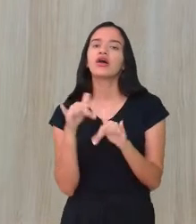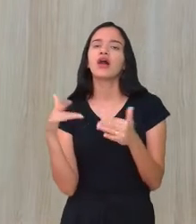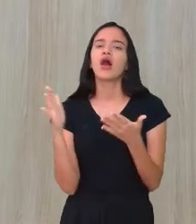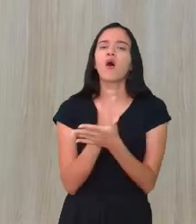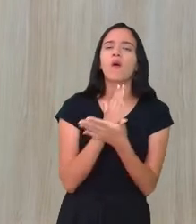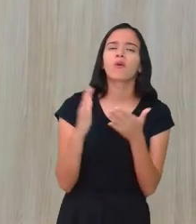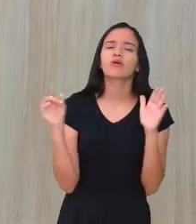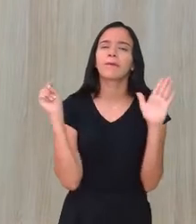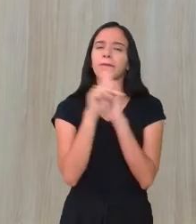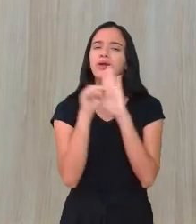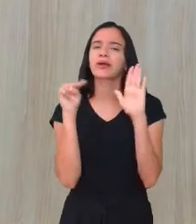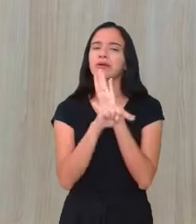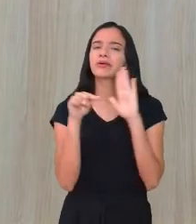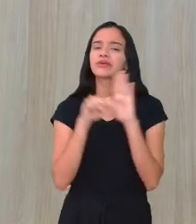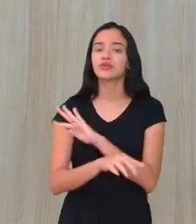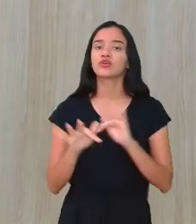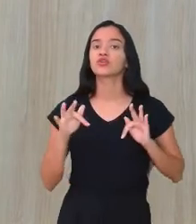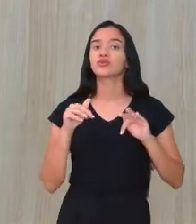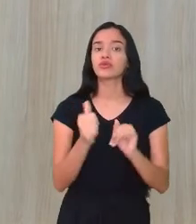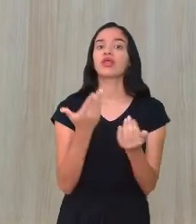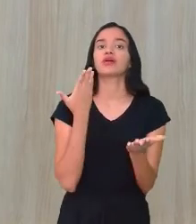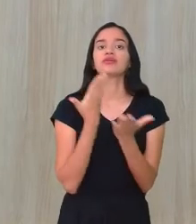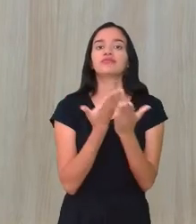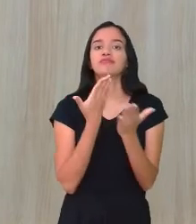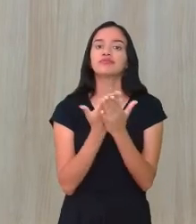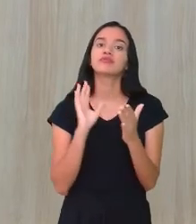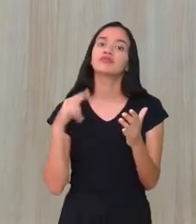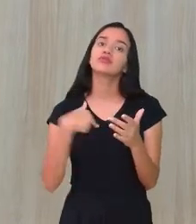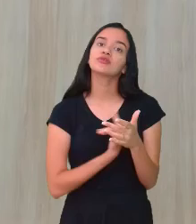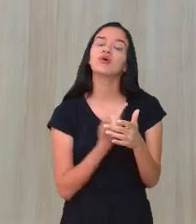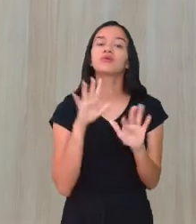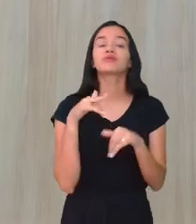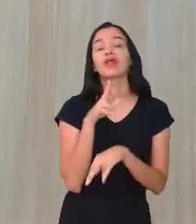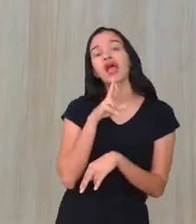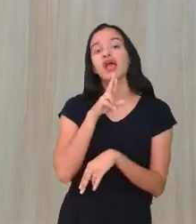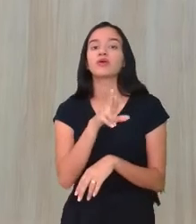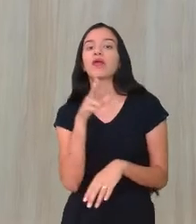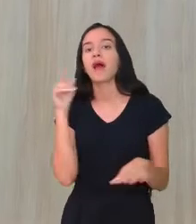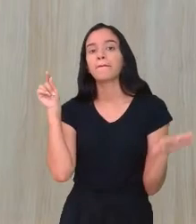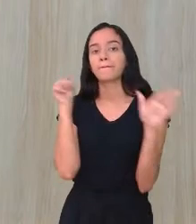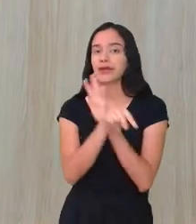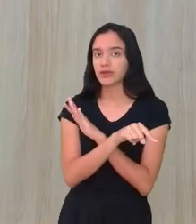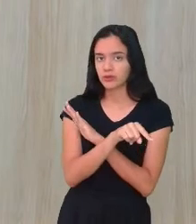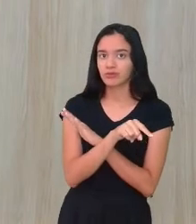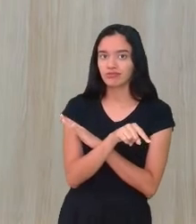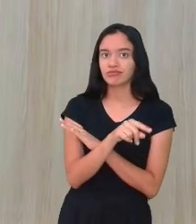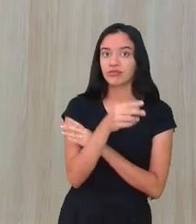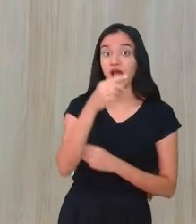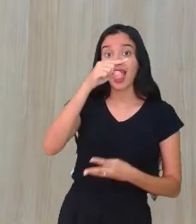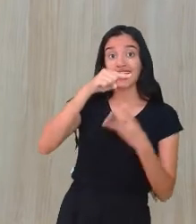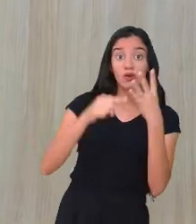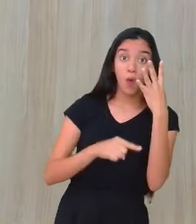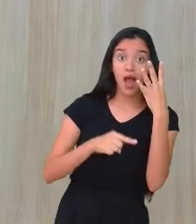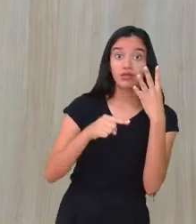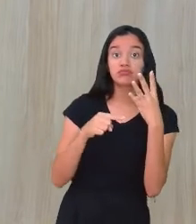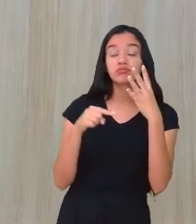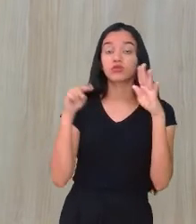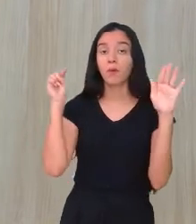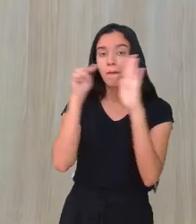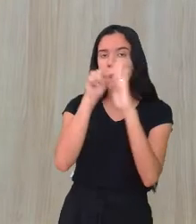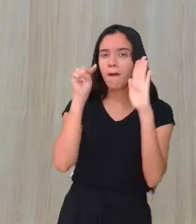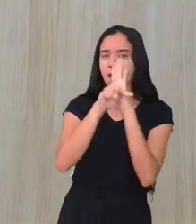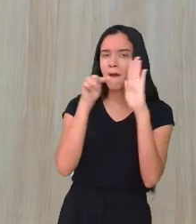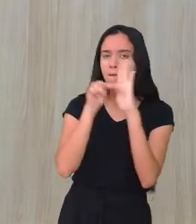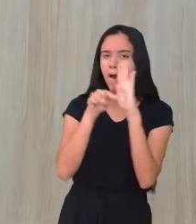perguntas que eu quero que, no final da nossa aula, nós possamos responder essa pergunta, essas quatro perguntinhas